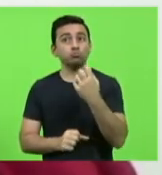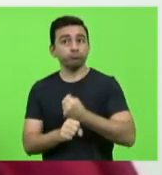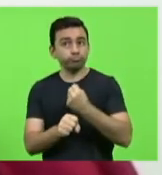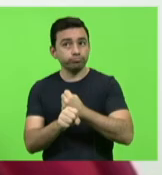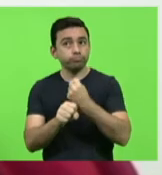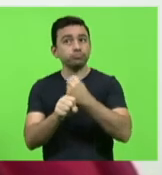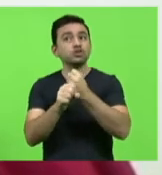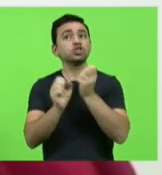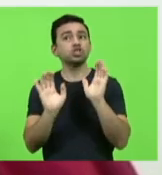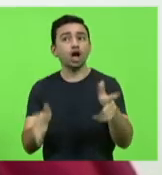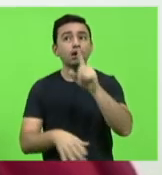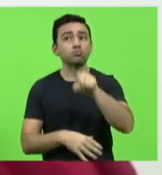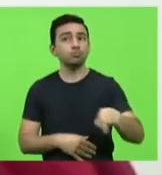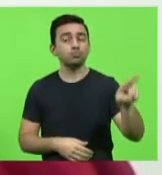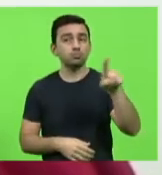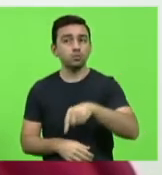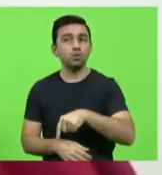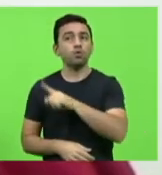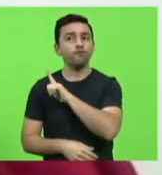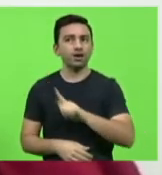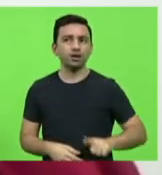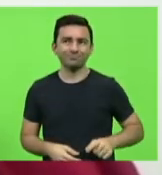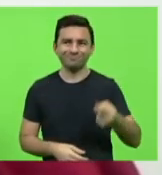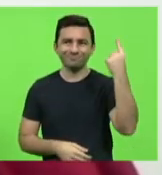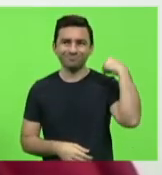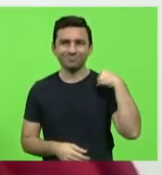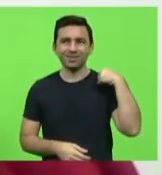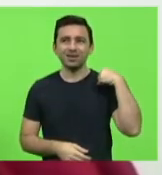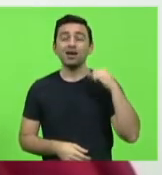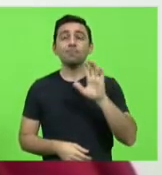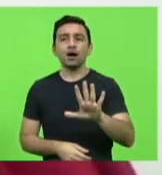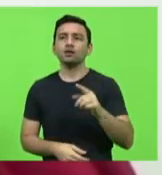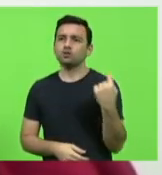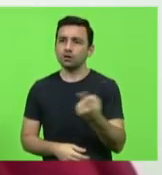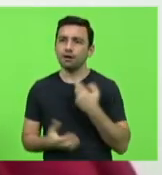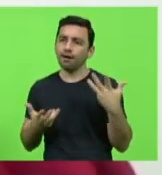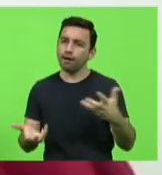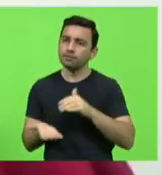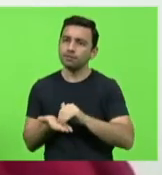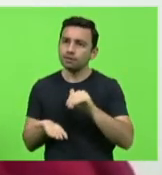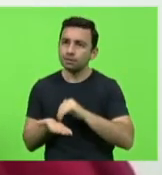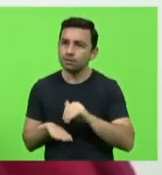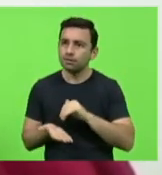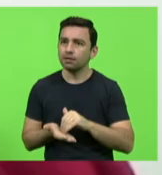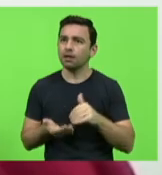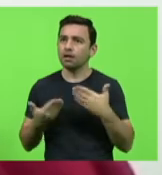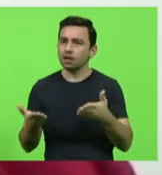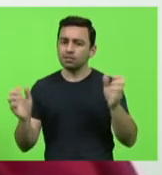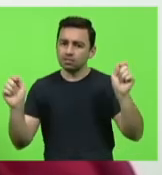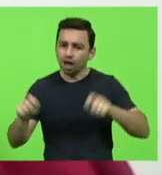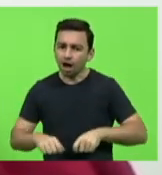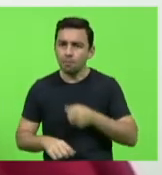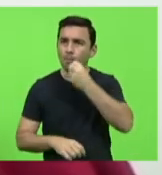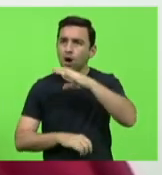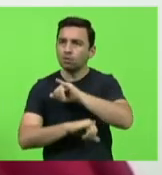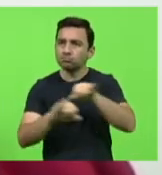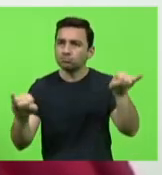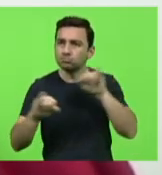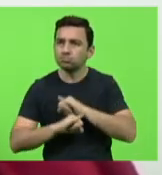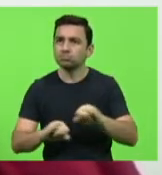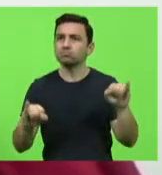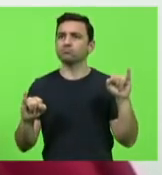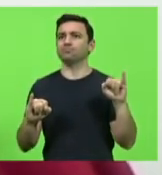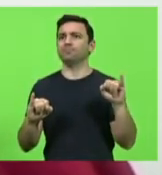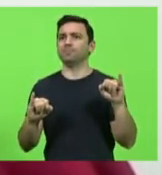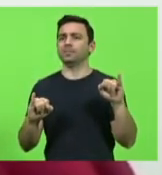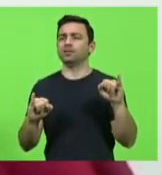foram canceladas pelo governo anterior mas nós queremos que o secretário traga boas notícias inclusive para que